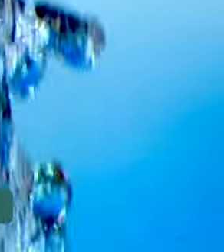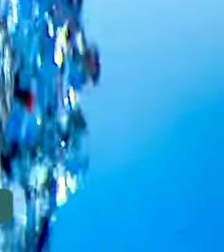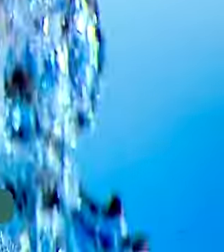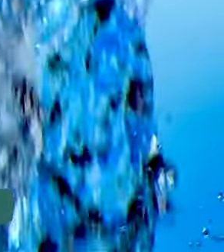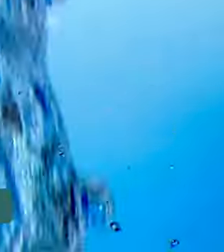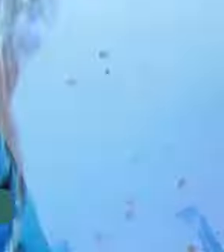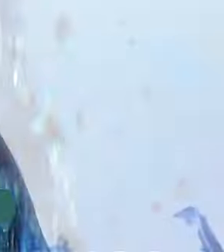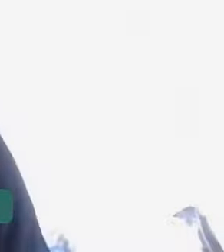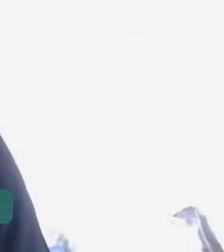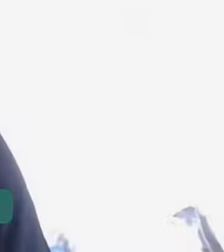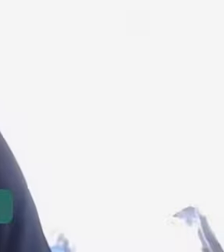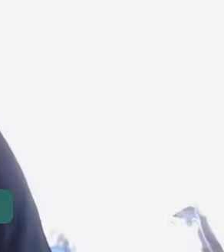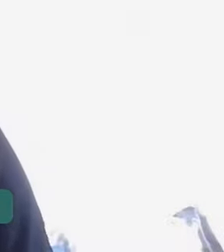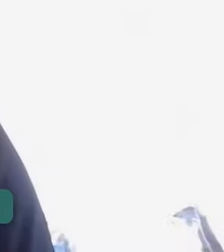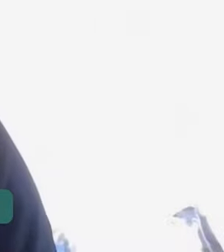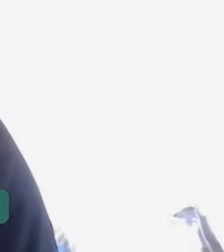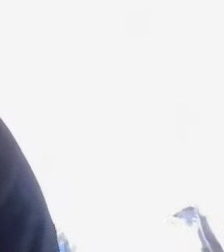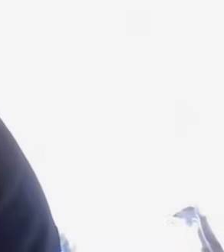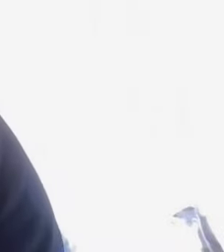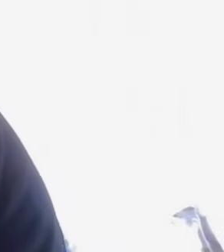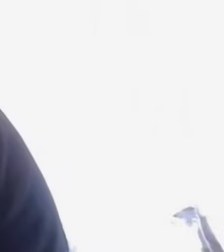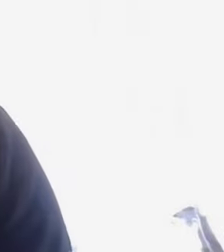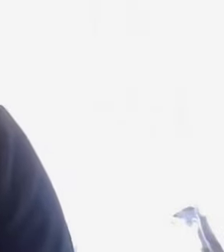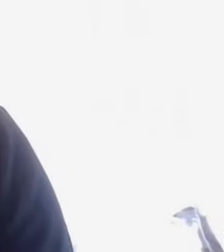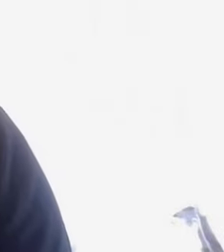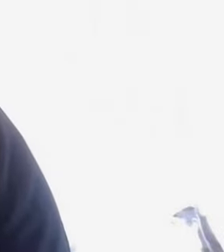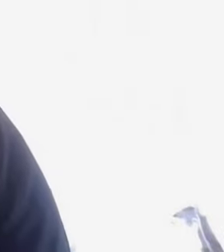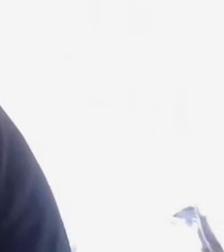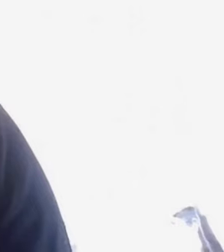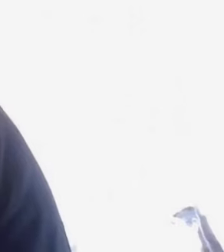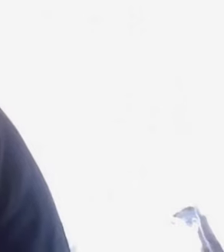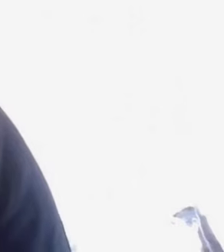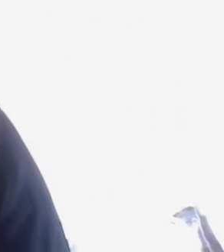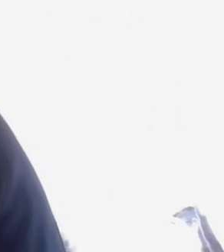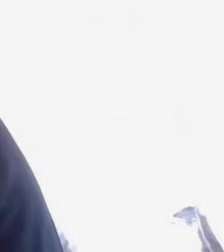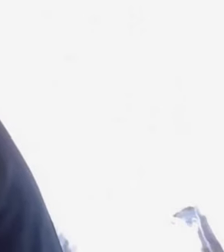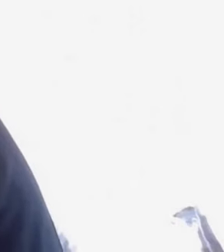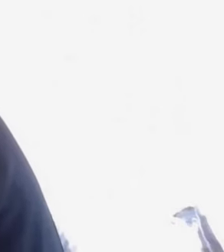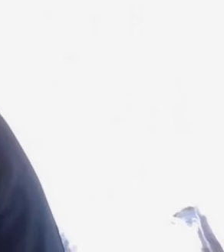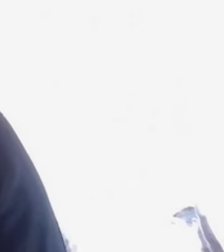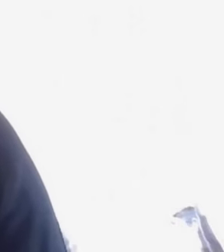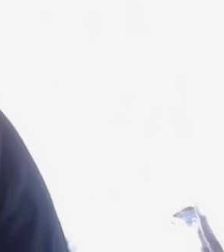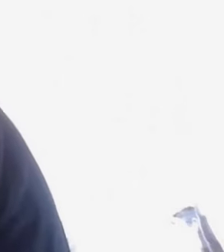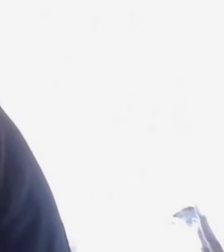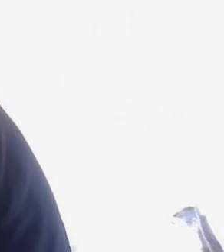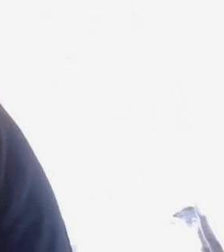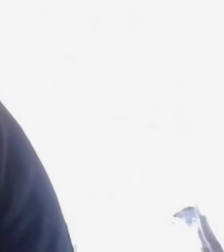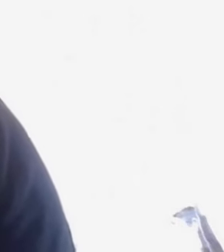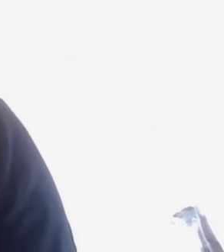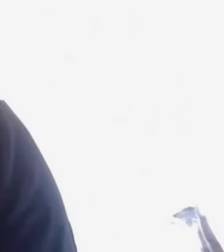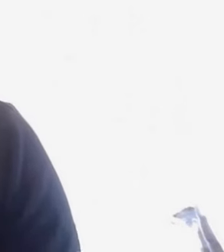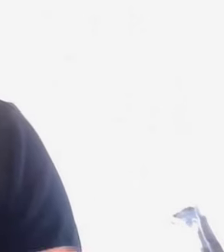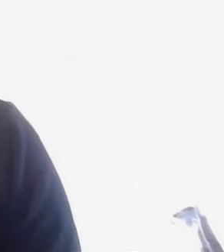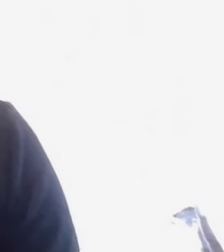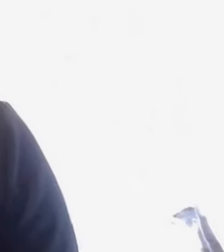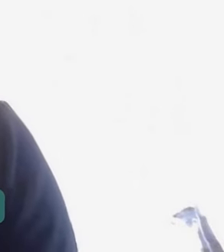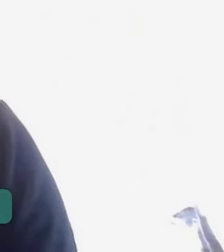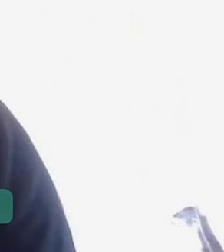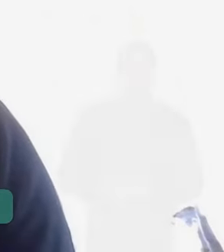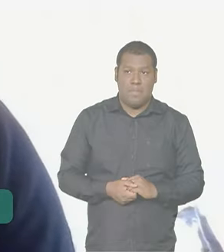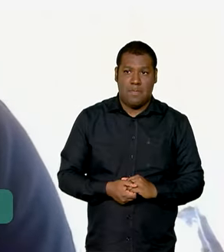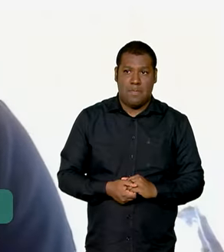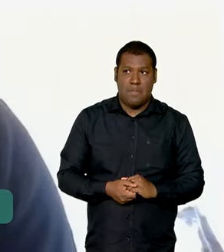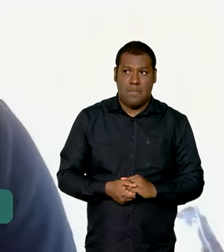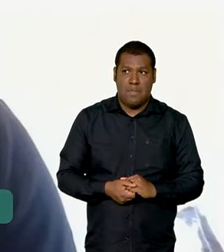No nosso país, a gente tem mais de 35 milhões de pessoas que não têm acesso à água potável. E no mundo,